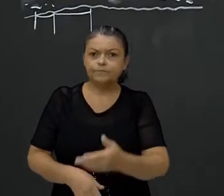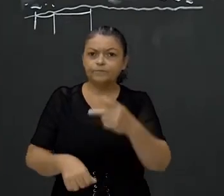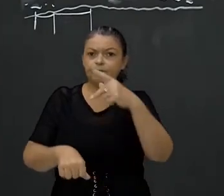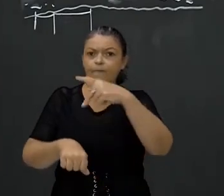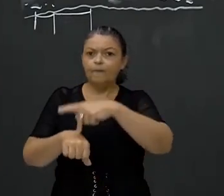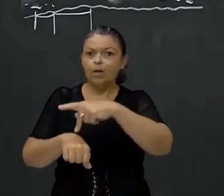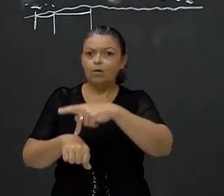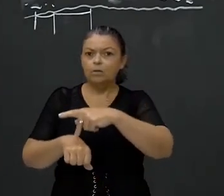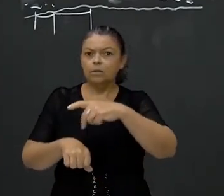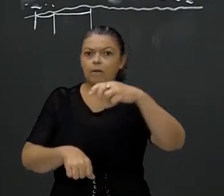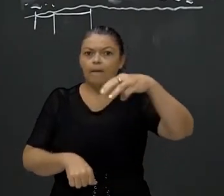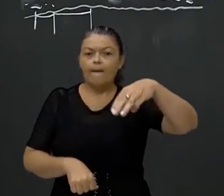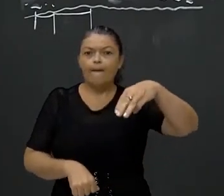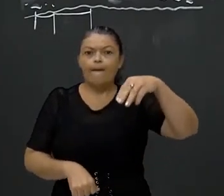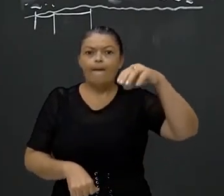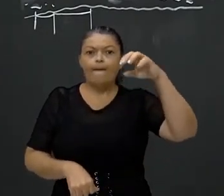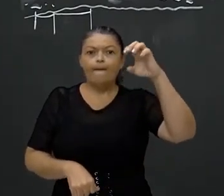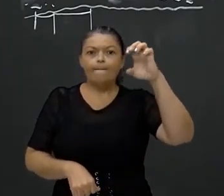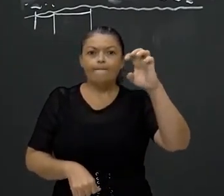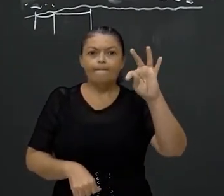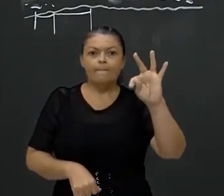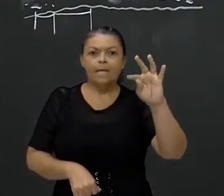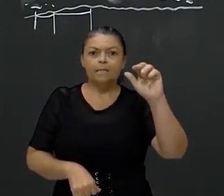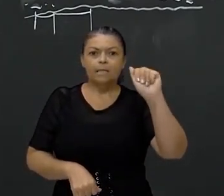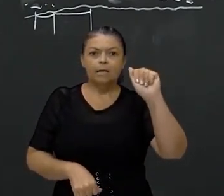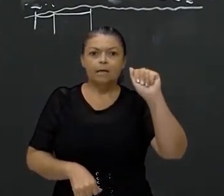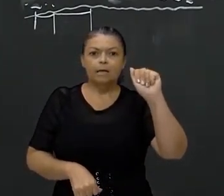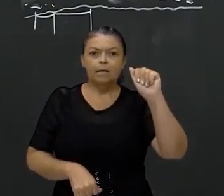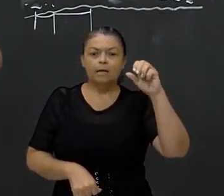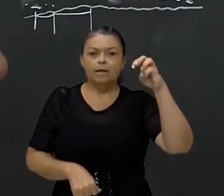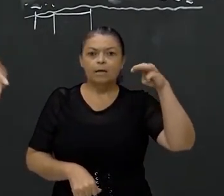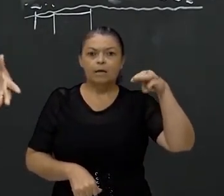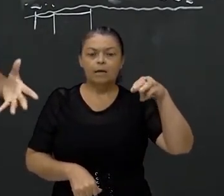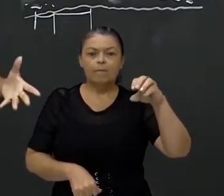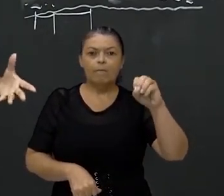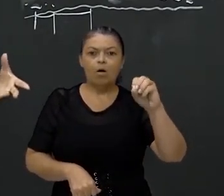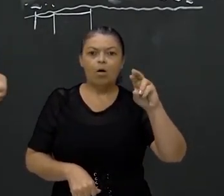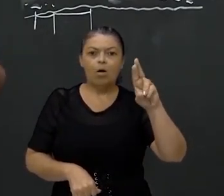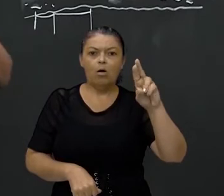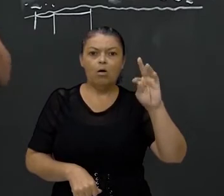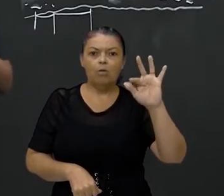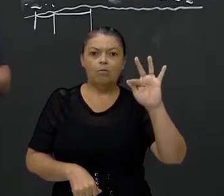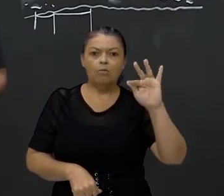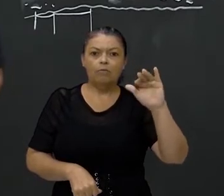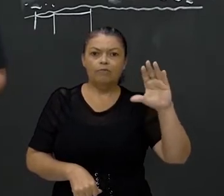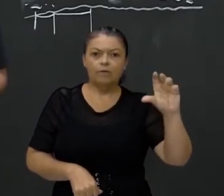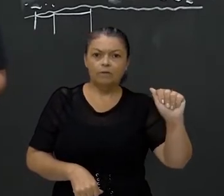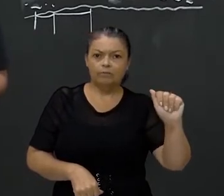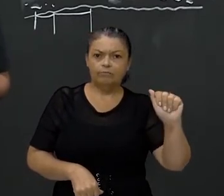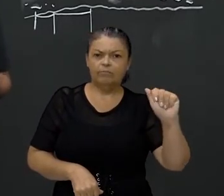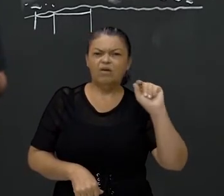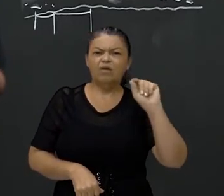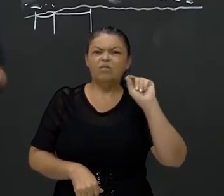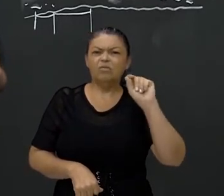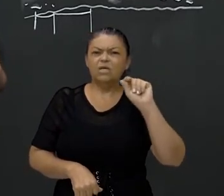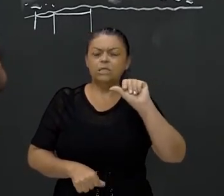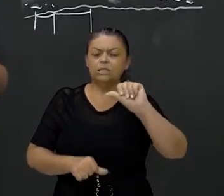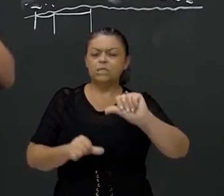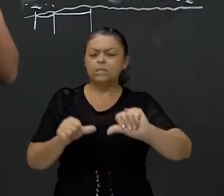para a rocha metamórfica. Metamorfose. O que vem na sua mente quando você ouve a palavra metamorfose?